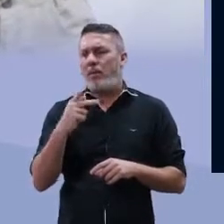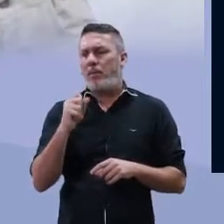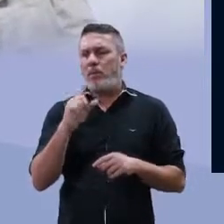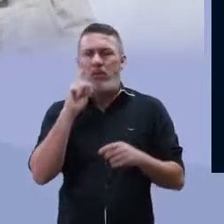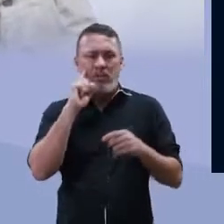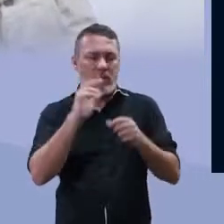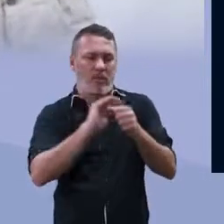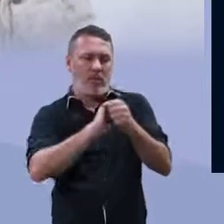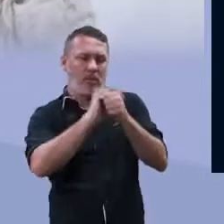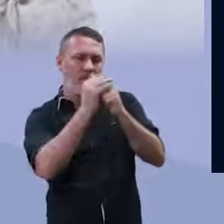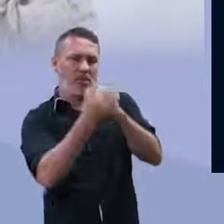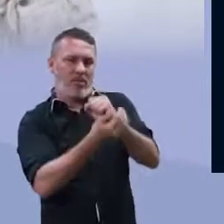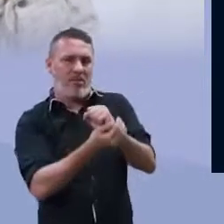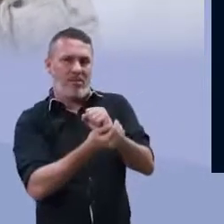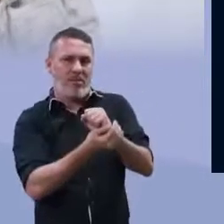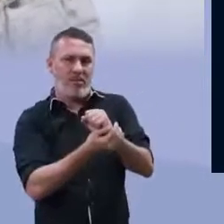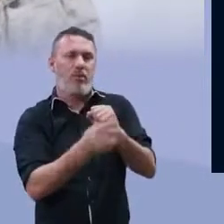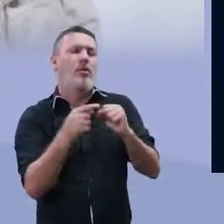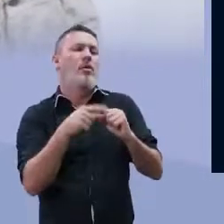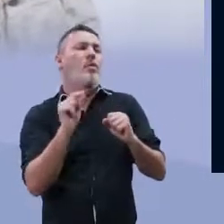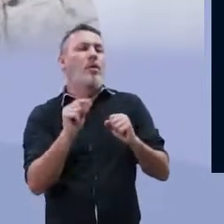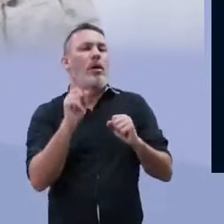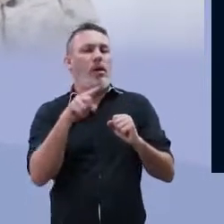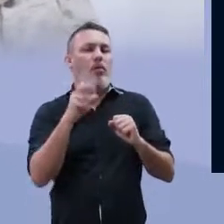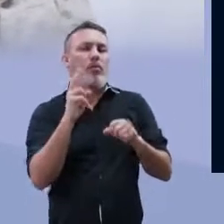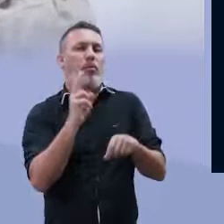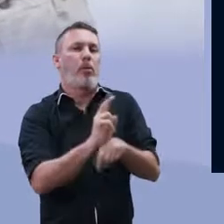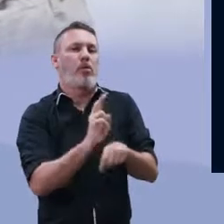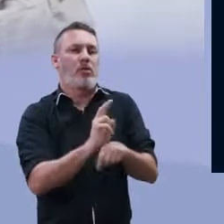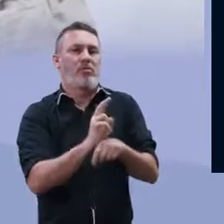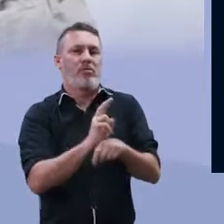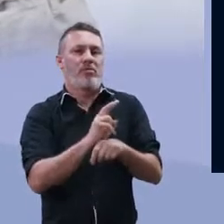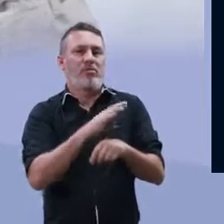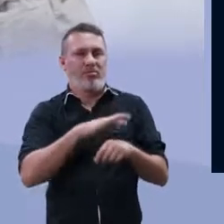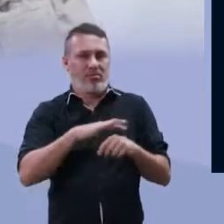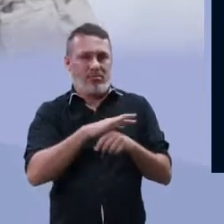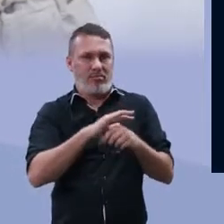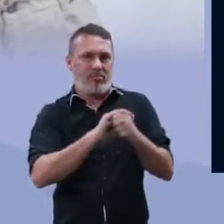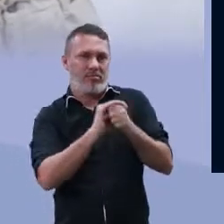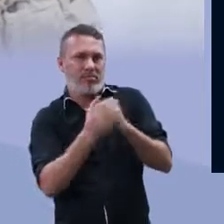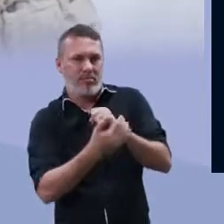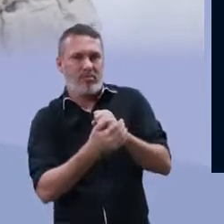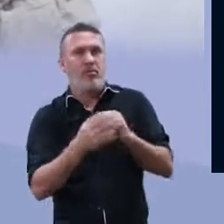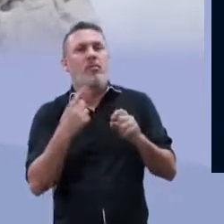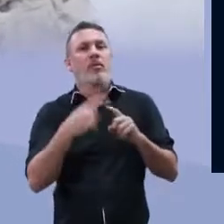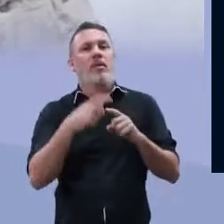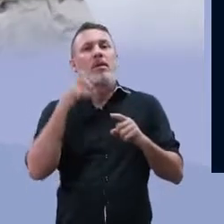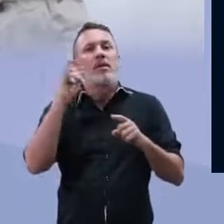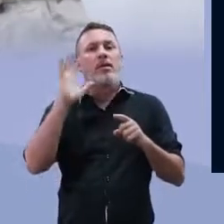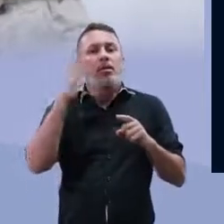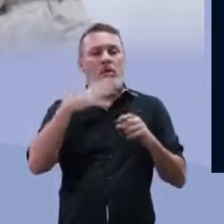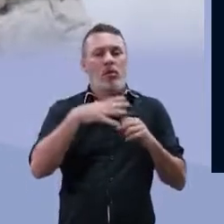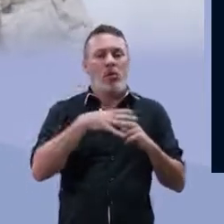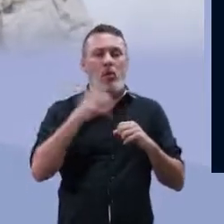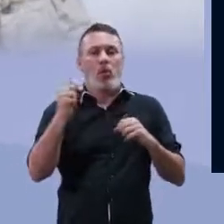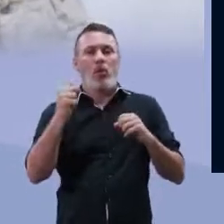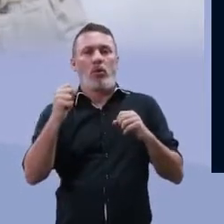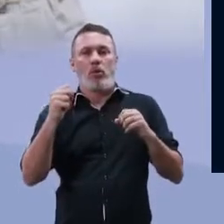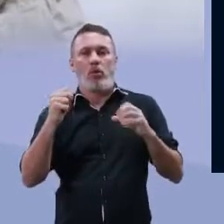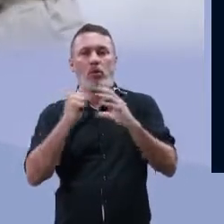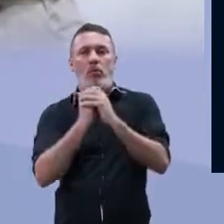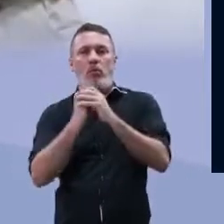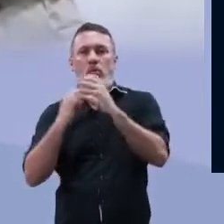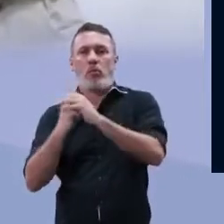Essa cápsula que está ao redor, ela serve para a proteção da bactéria, para evitar que ela seja